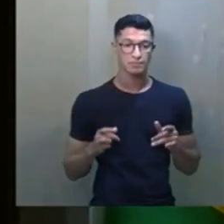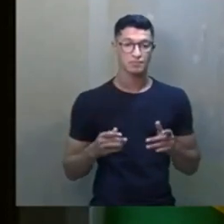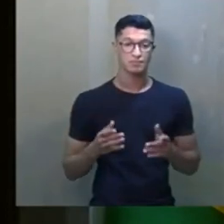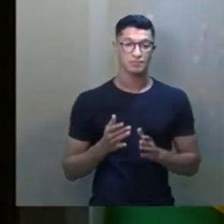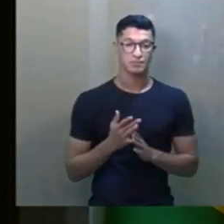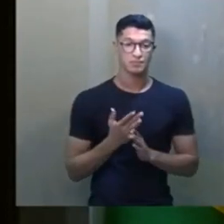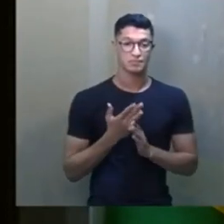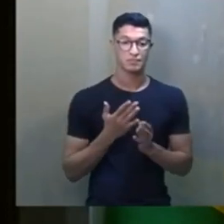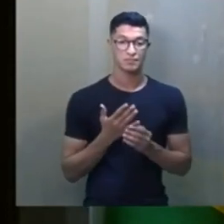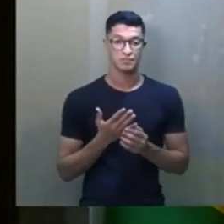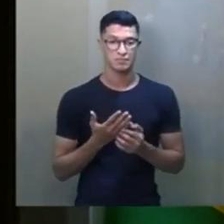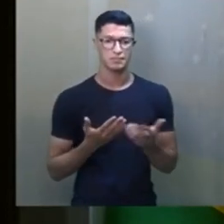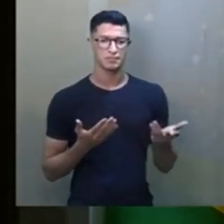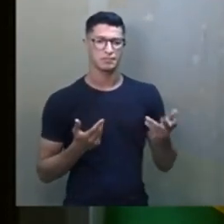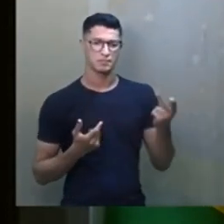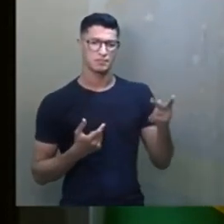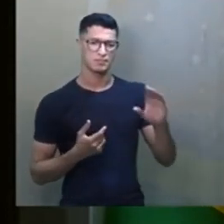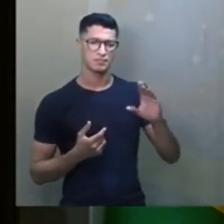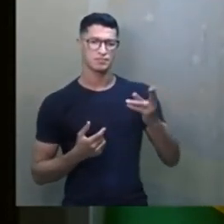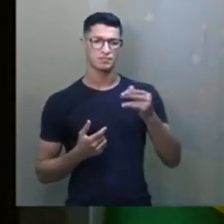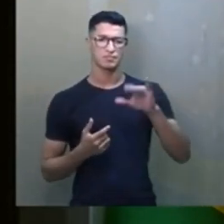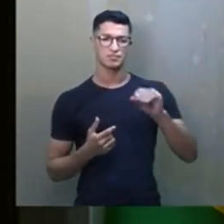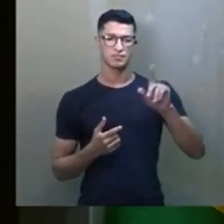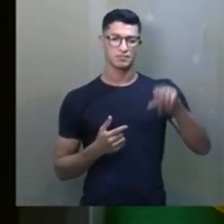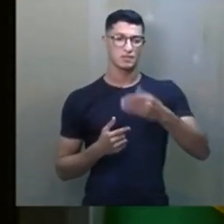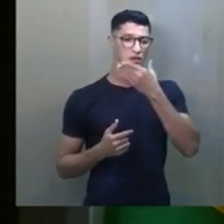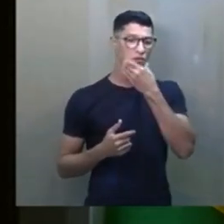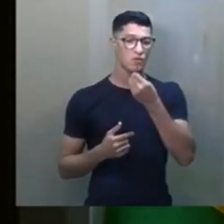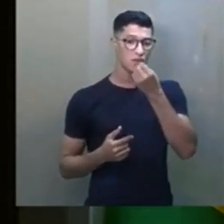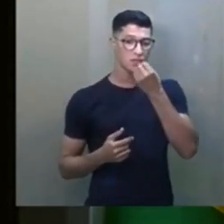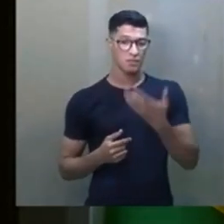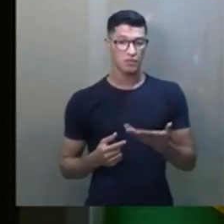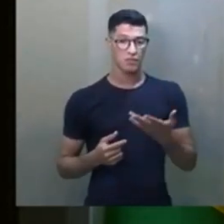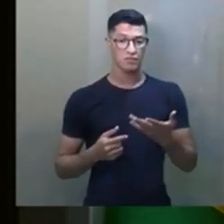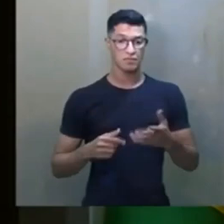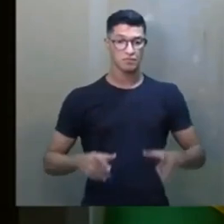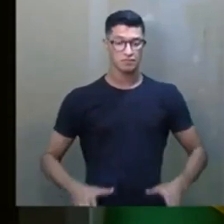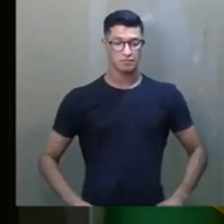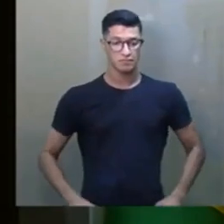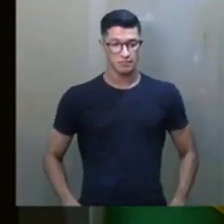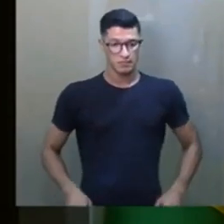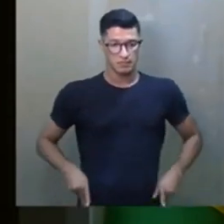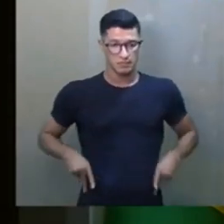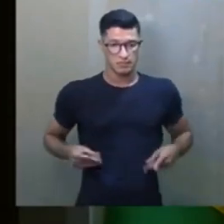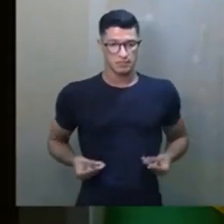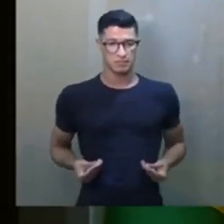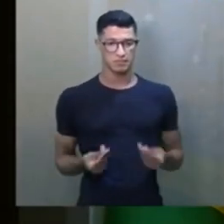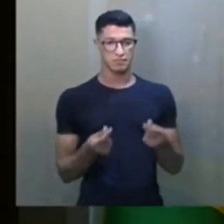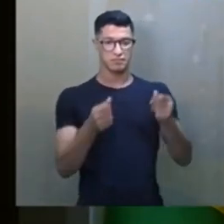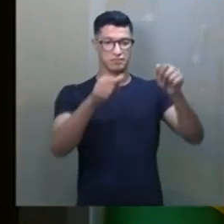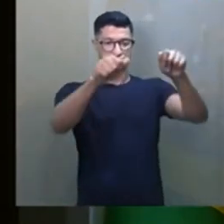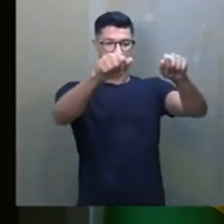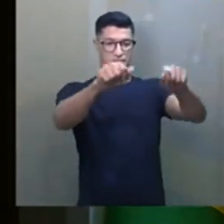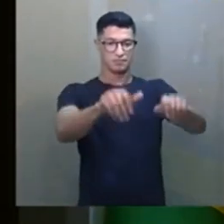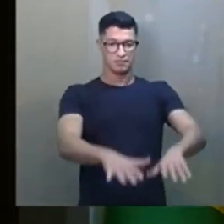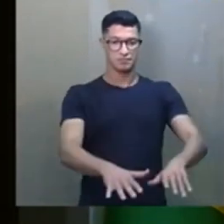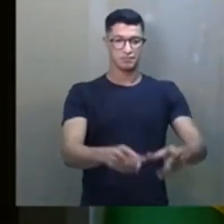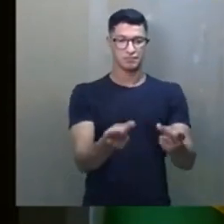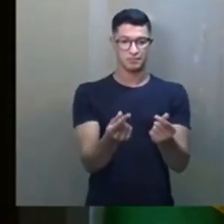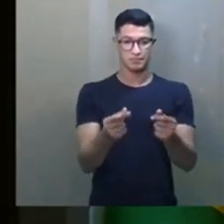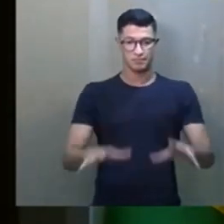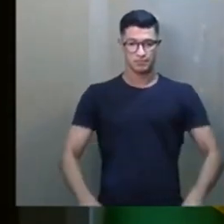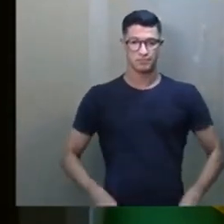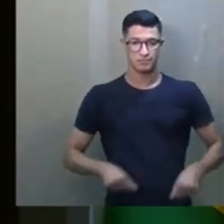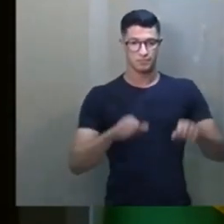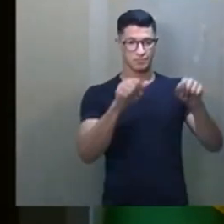ele dizia, oh, seu Chico. Chico, ele era um homem tão bom. E pega todas as suas economias. Suas esmolas